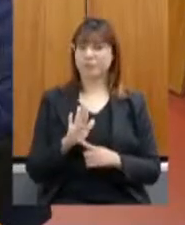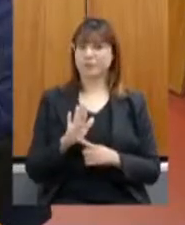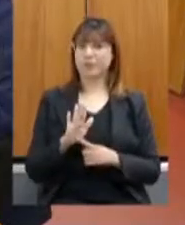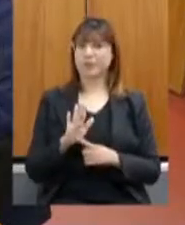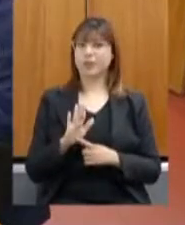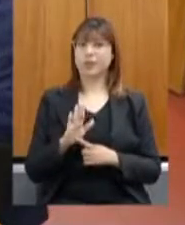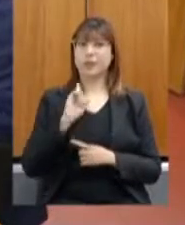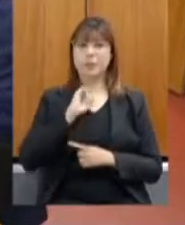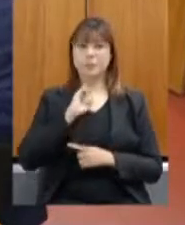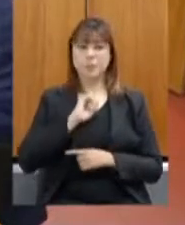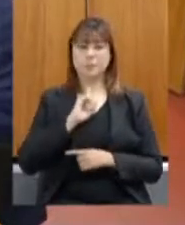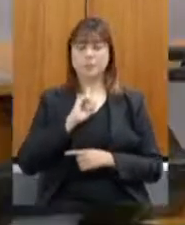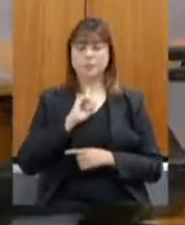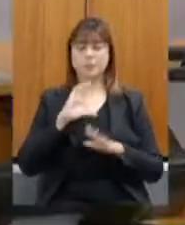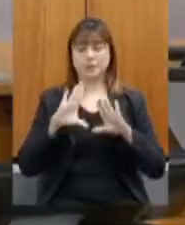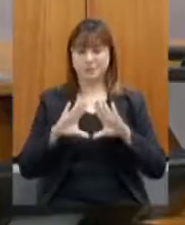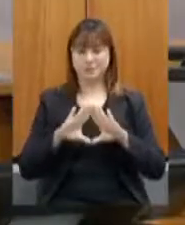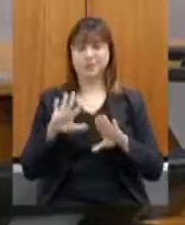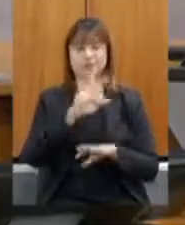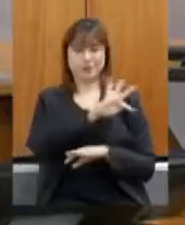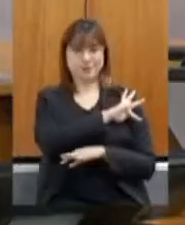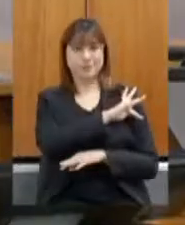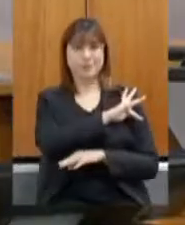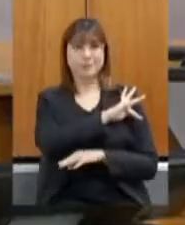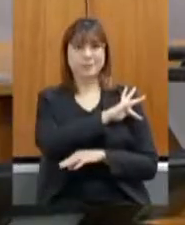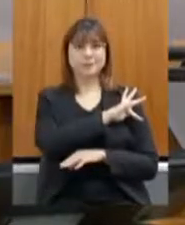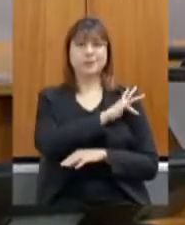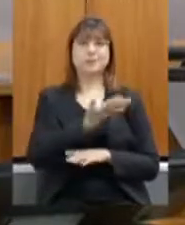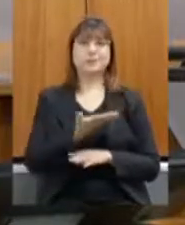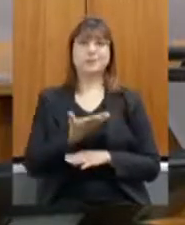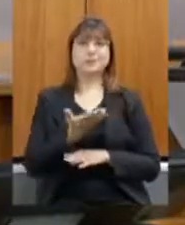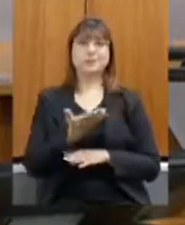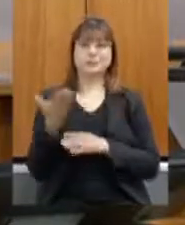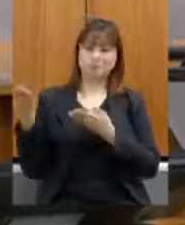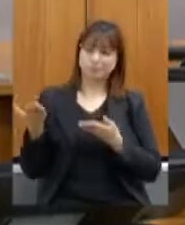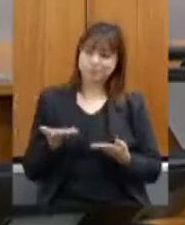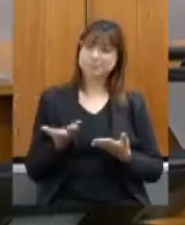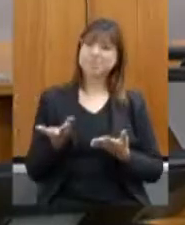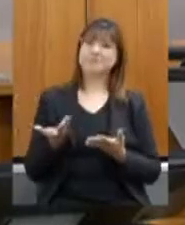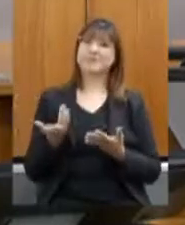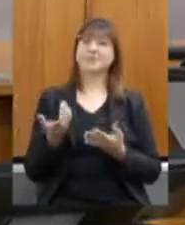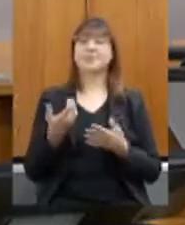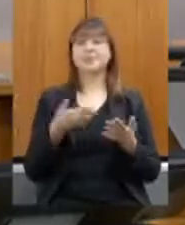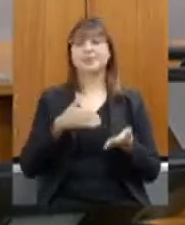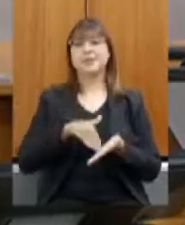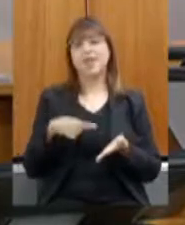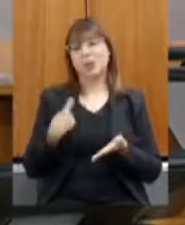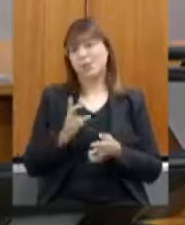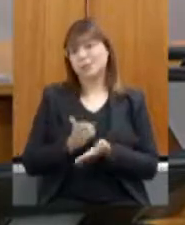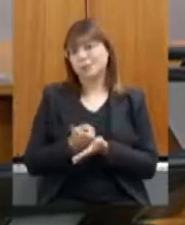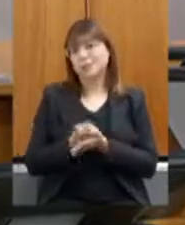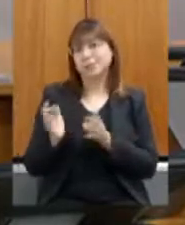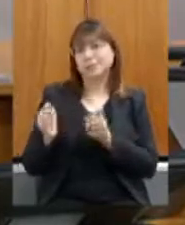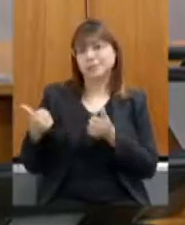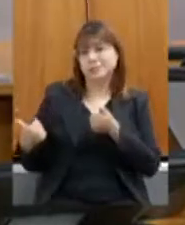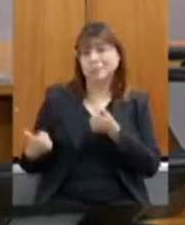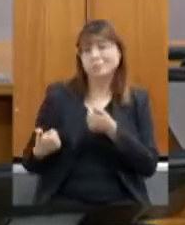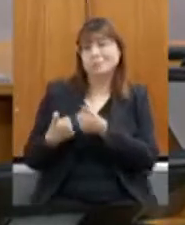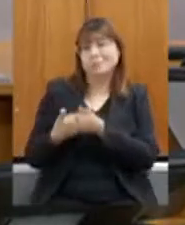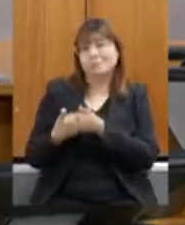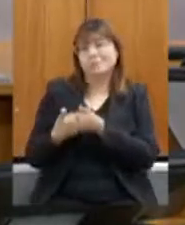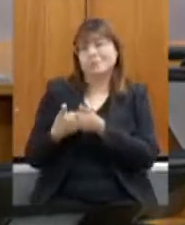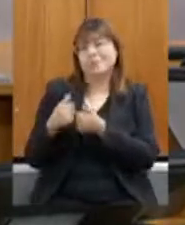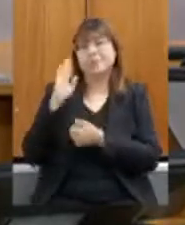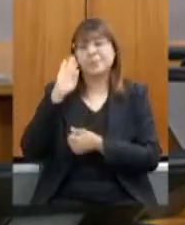fiscaliza, a Assembleia fiscaliza, traga os secretários, apesar da gente ter proximidade, e você, principalmente, na Secretaria de